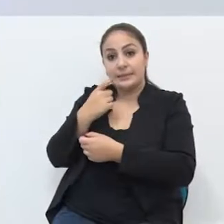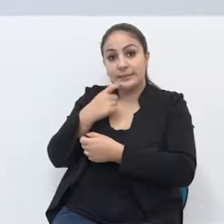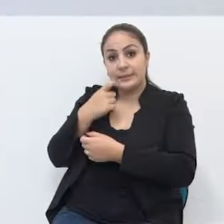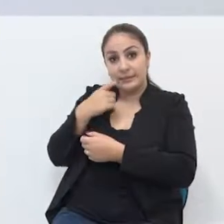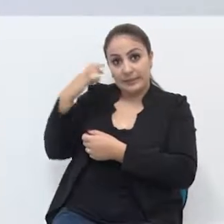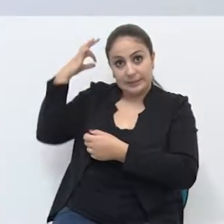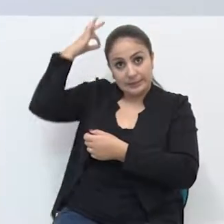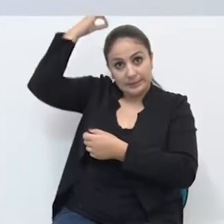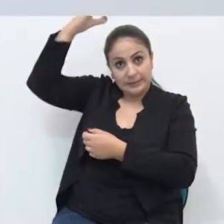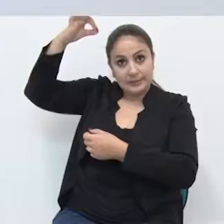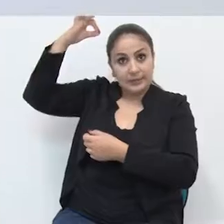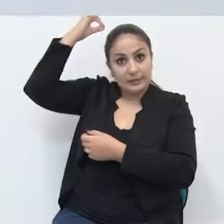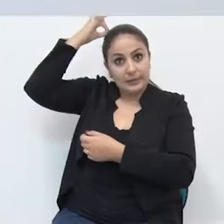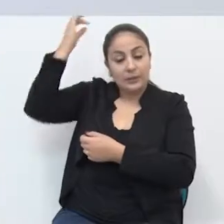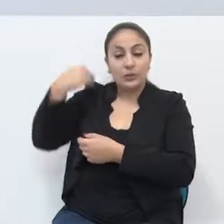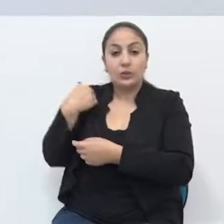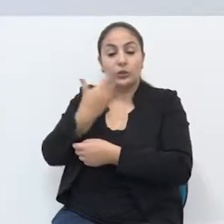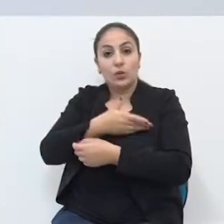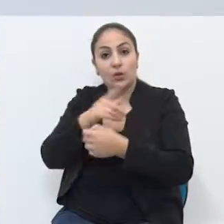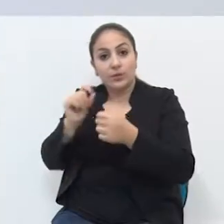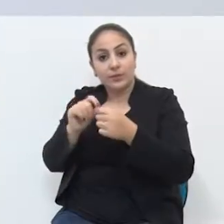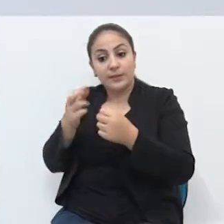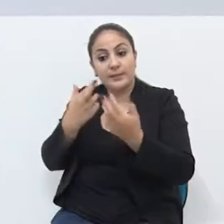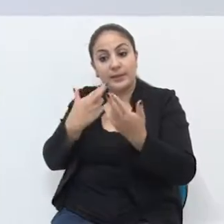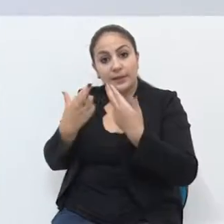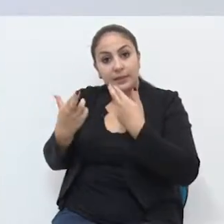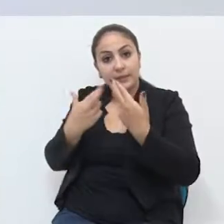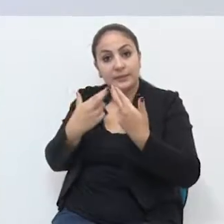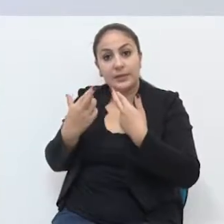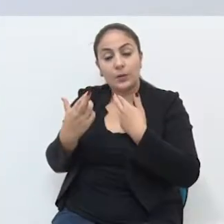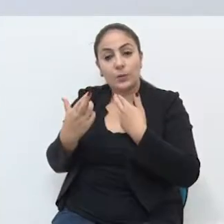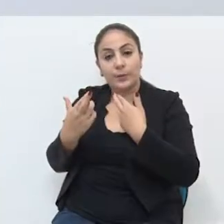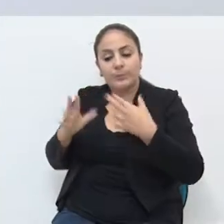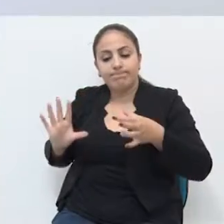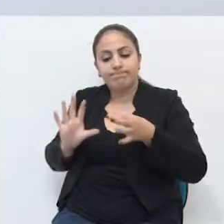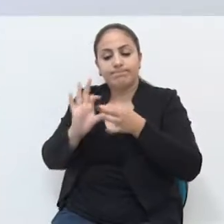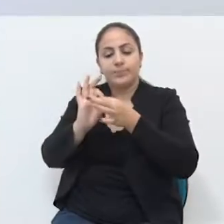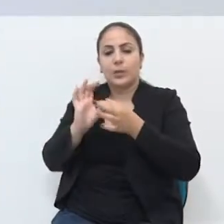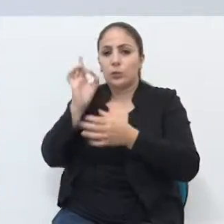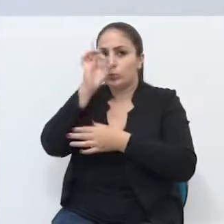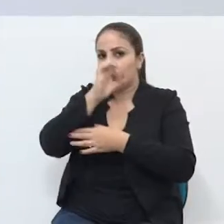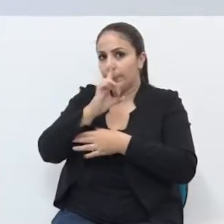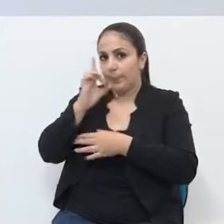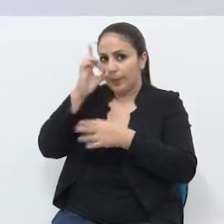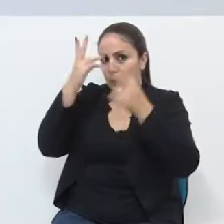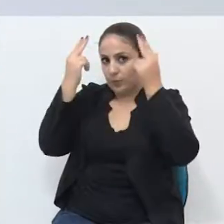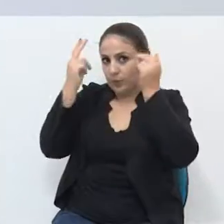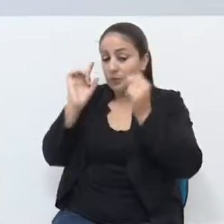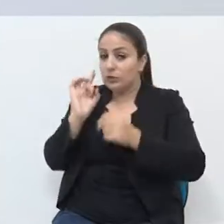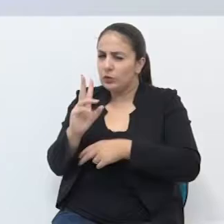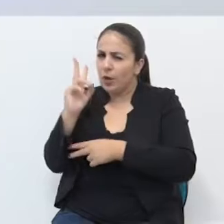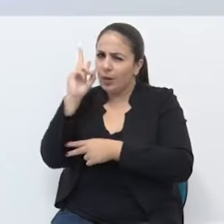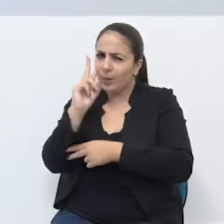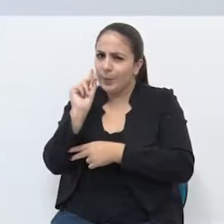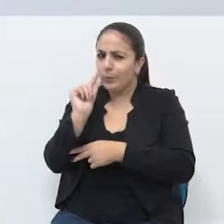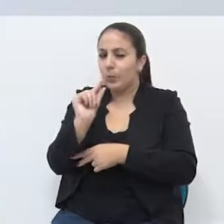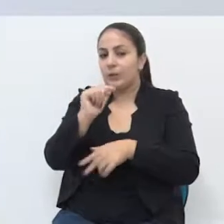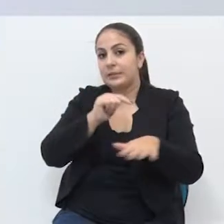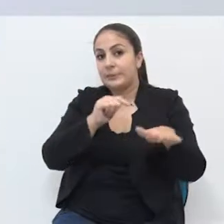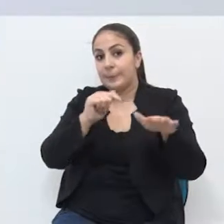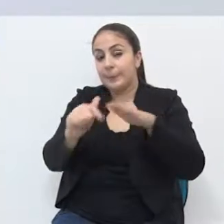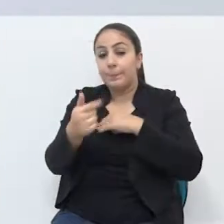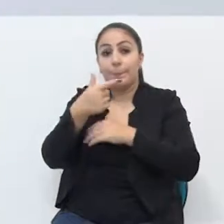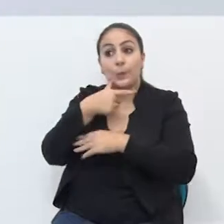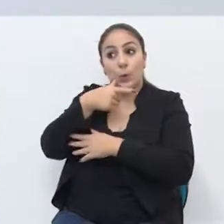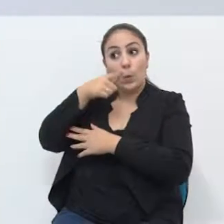em relação, em sintonia com o domingo de Páscoa. Então, só gostaria de fazer uma retomada nesta semana.